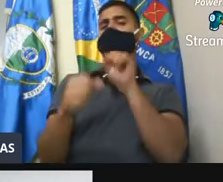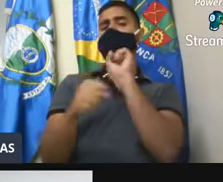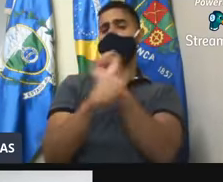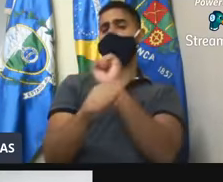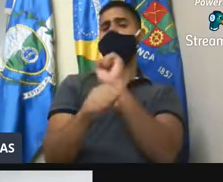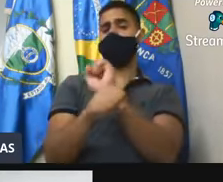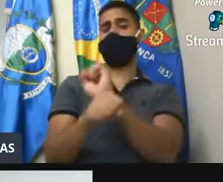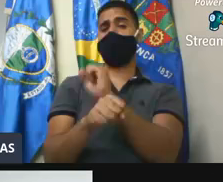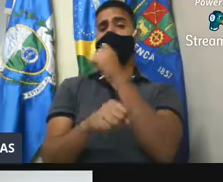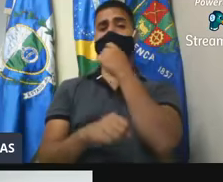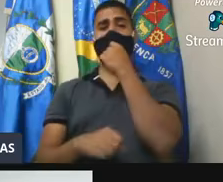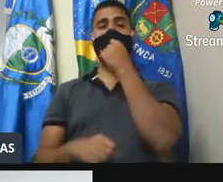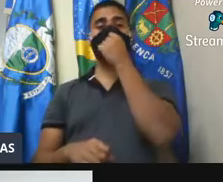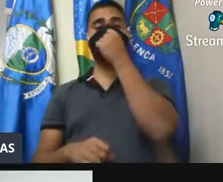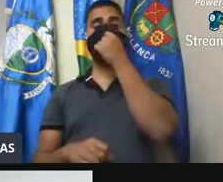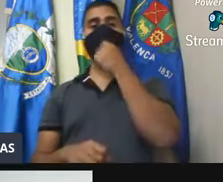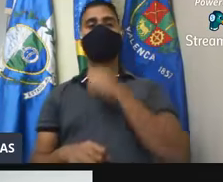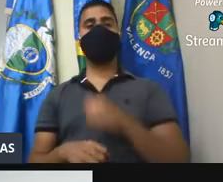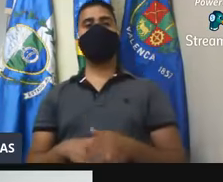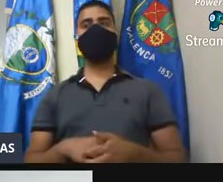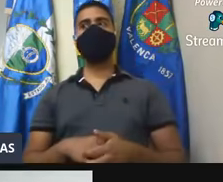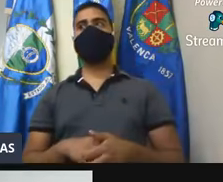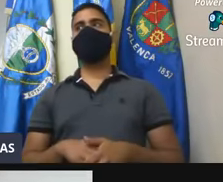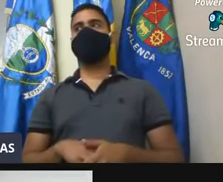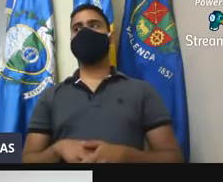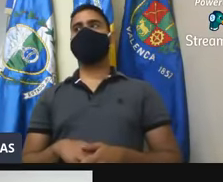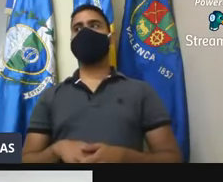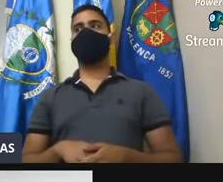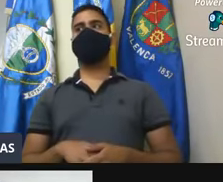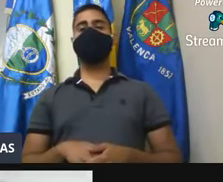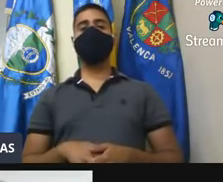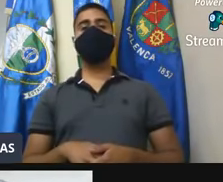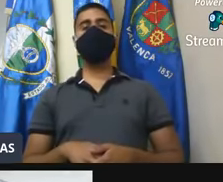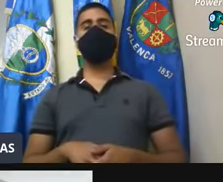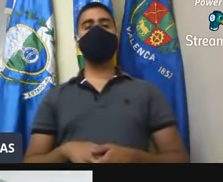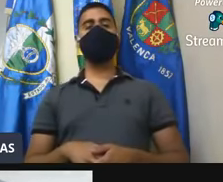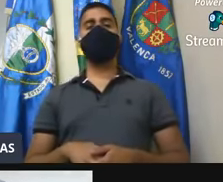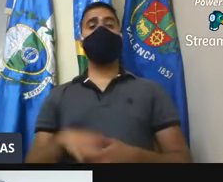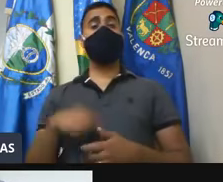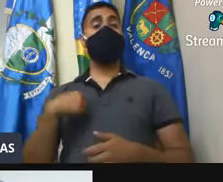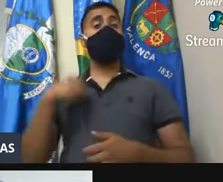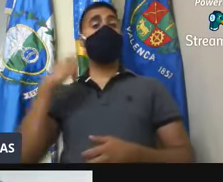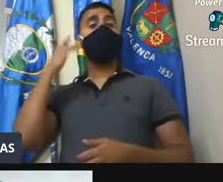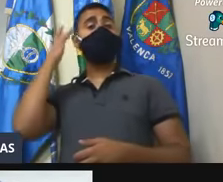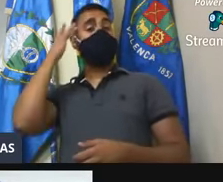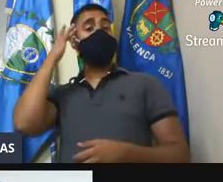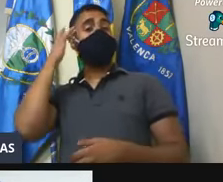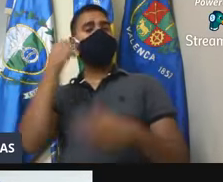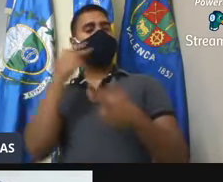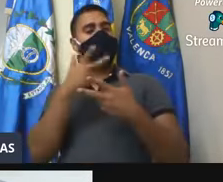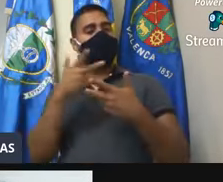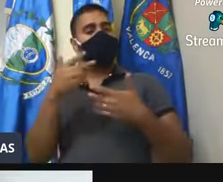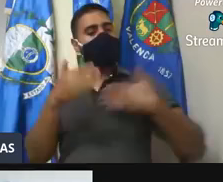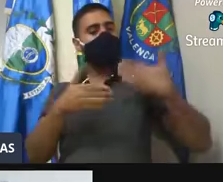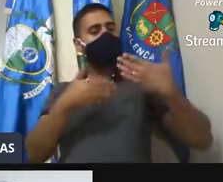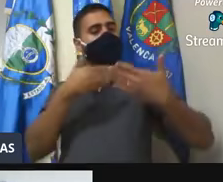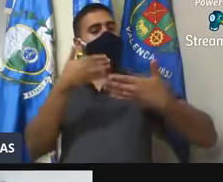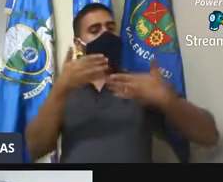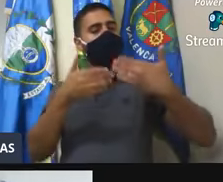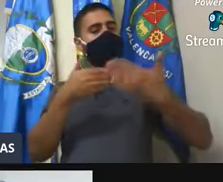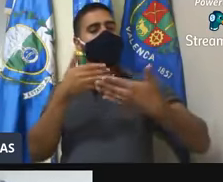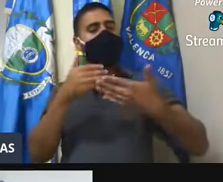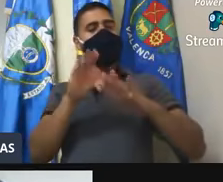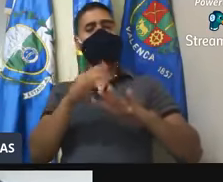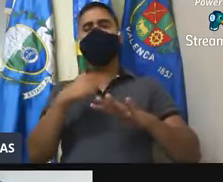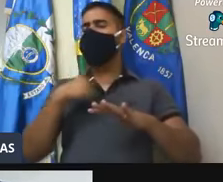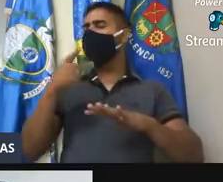ônibus, né, no, no feedback, se não, não desse pra, pra atender um horário, então, achei, assim, que as coisas estão, começaram a evoluir na conversa, mas eu